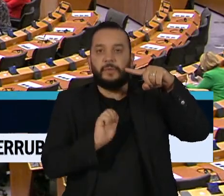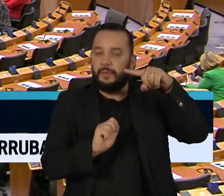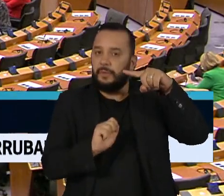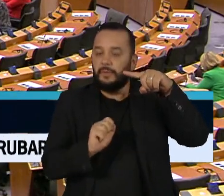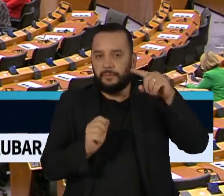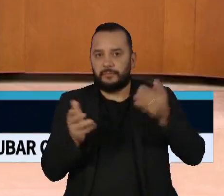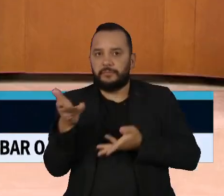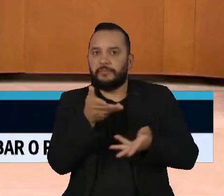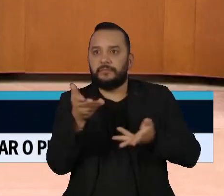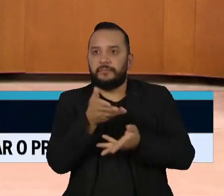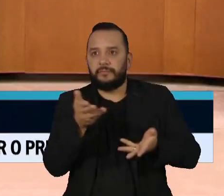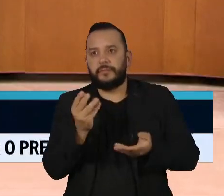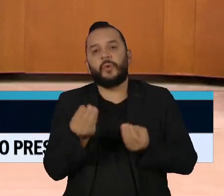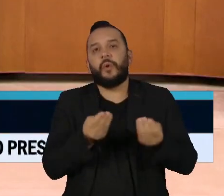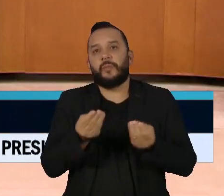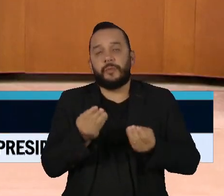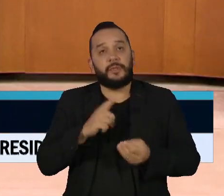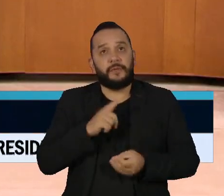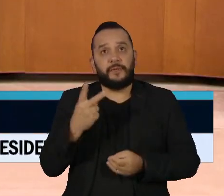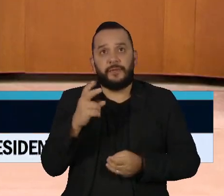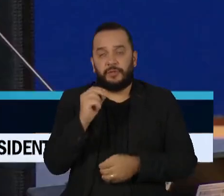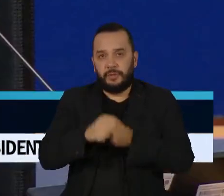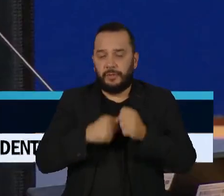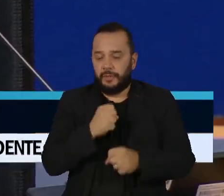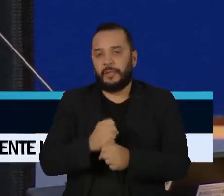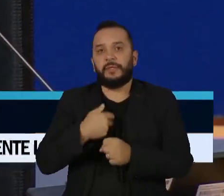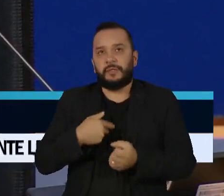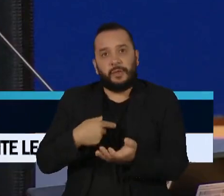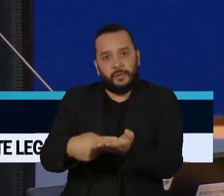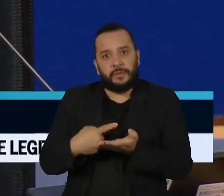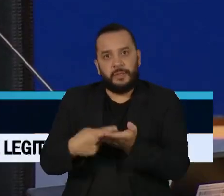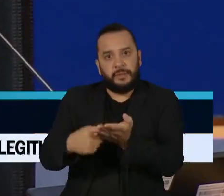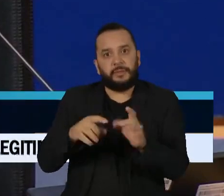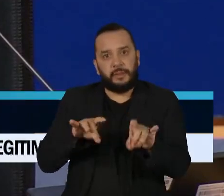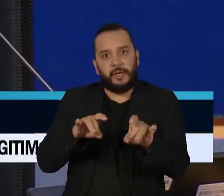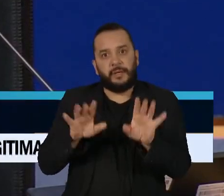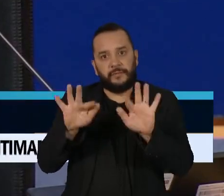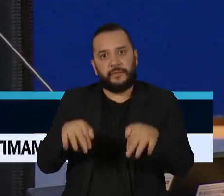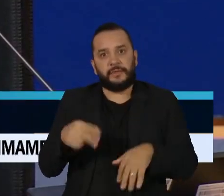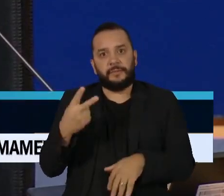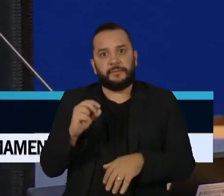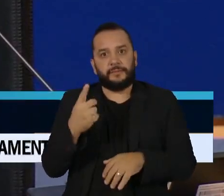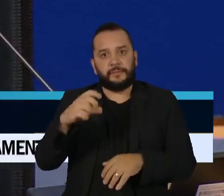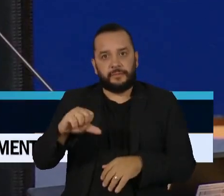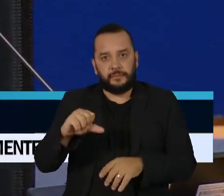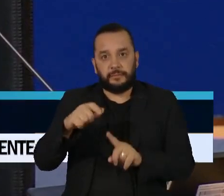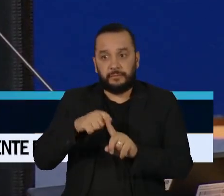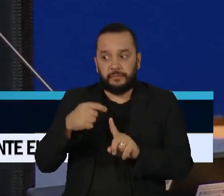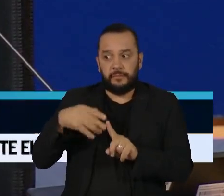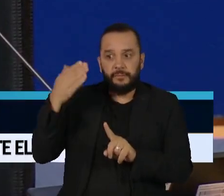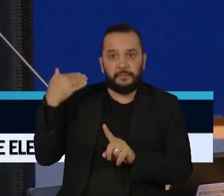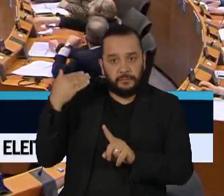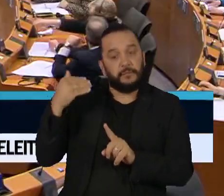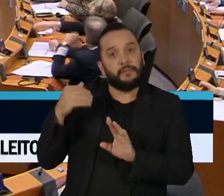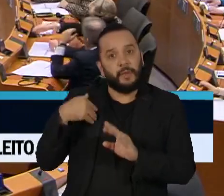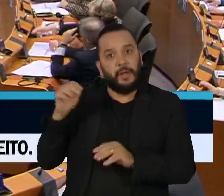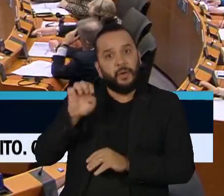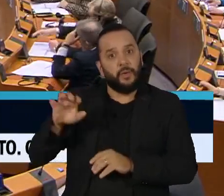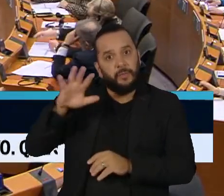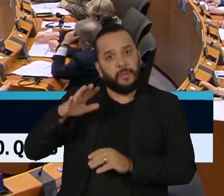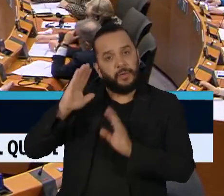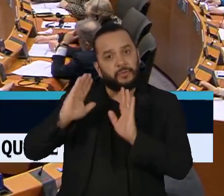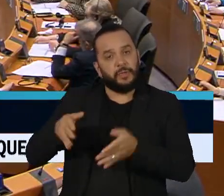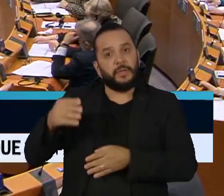mais de 20 anos de negociações técnicas terminadas em 2019 e que no mês passado os europeus incluíram um